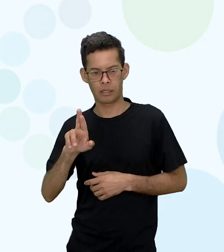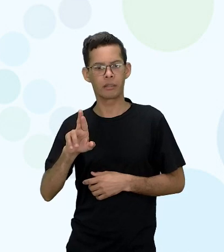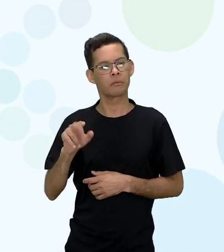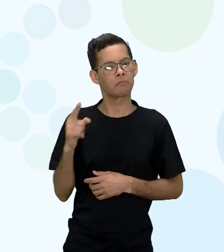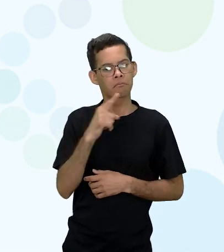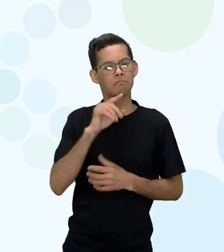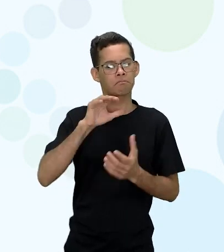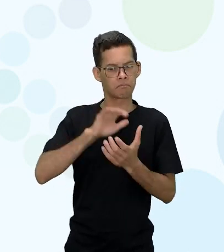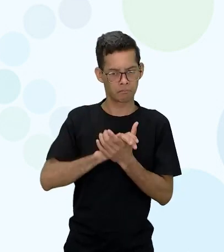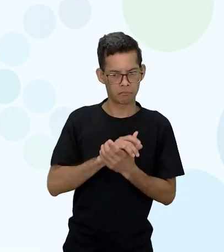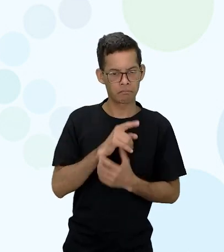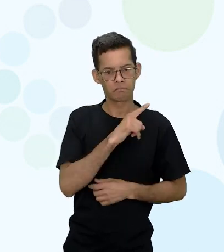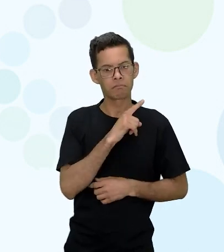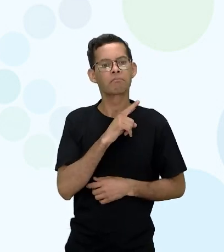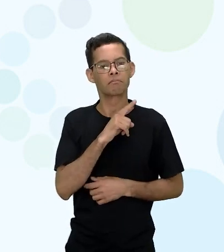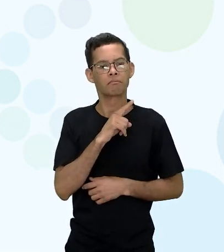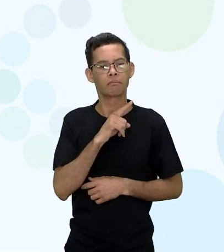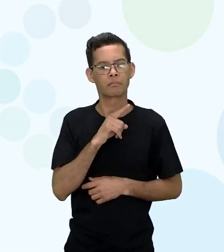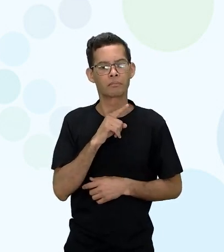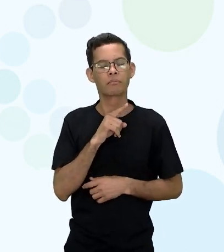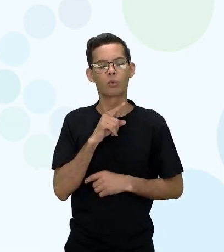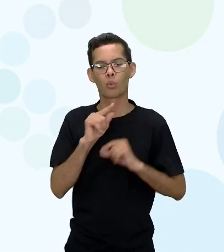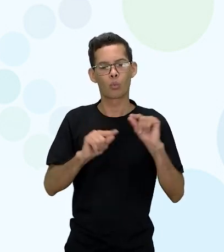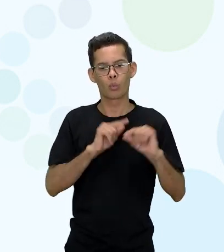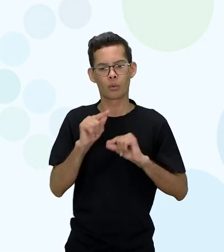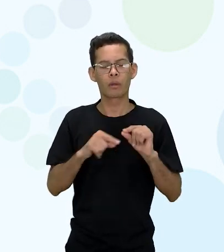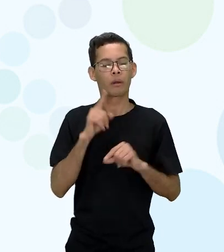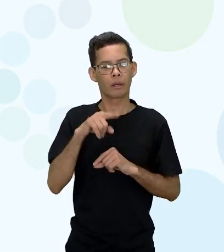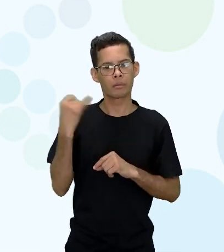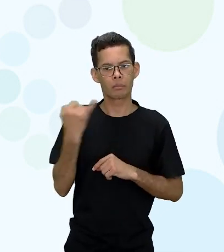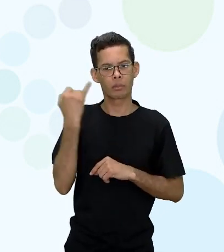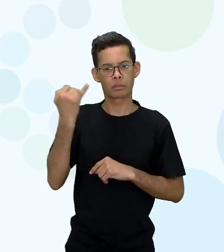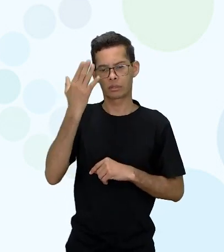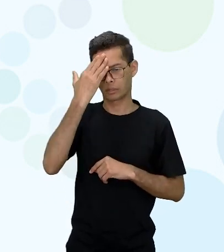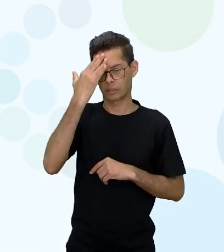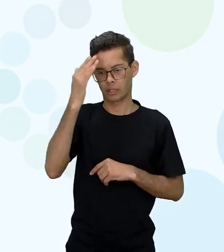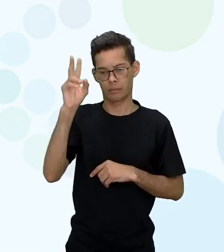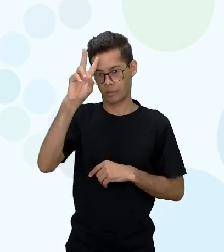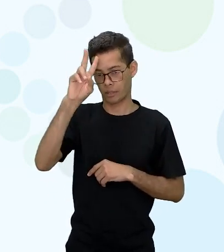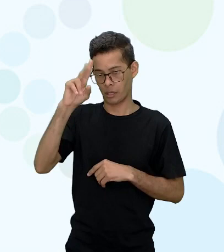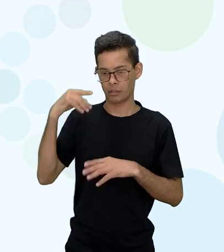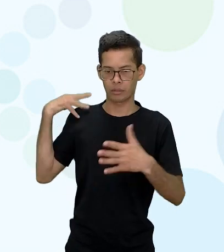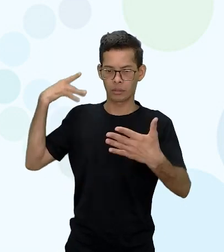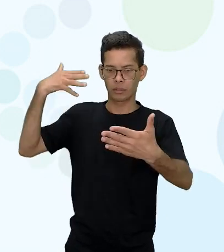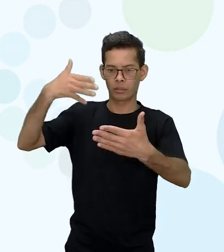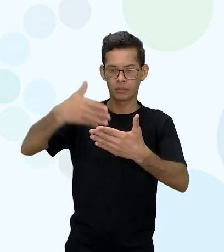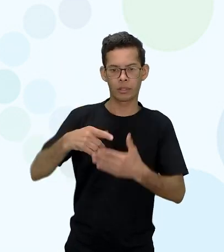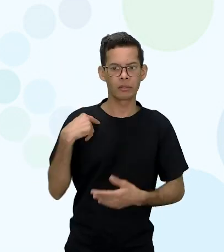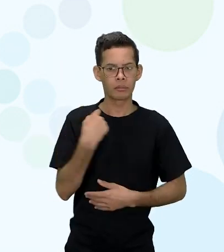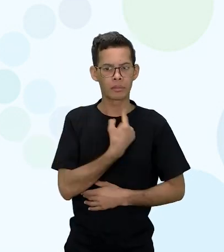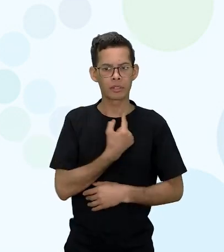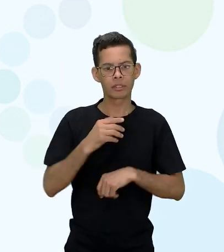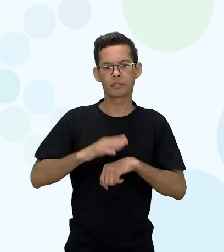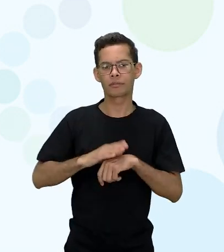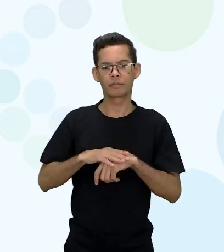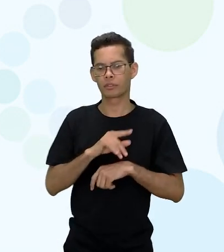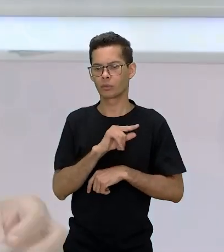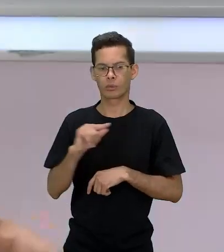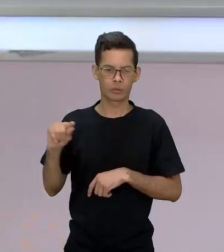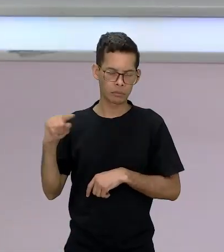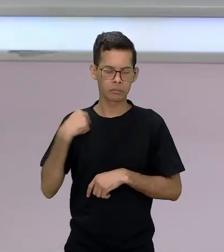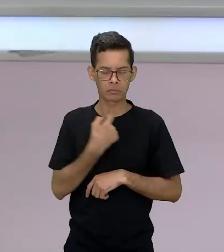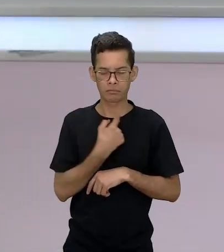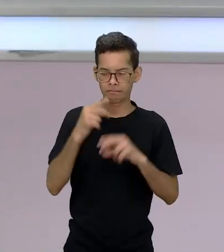Marise, é importante conhecer essa história para a gente também enxergar um